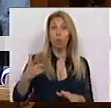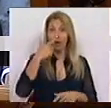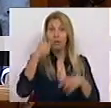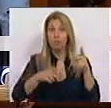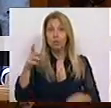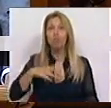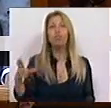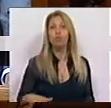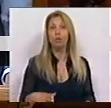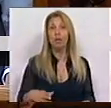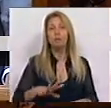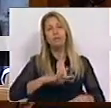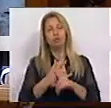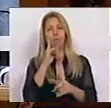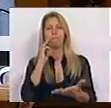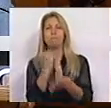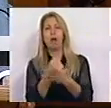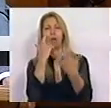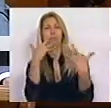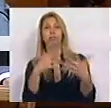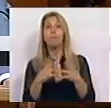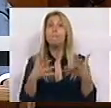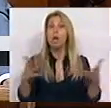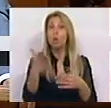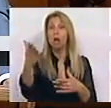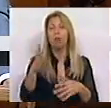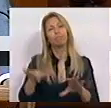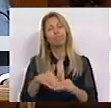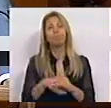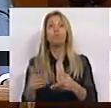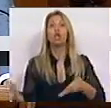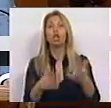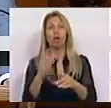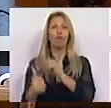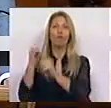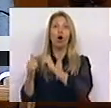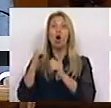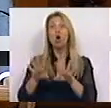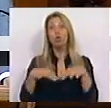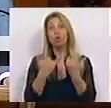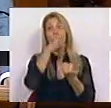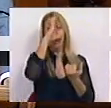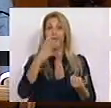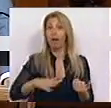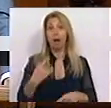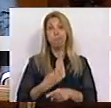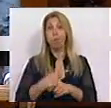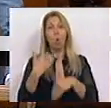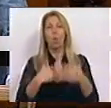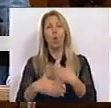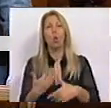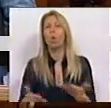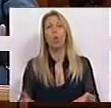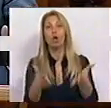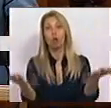portugueses, outra das grandes marcas desta maioria, faz parte da estratégia de regressão social em que este governo apostou e continua a apostar. A